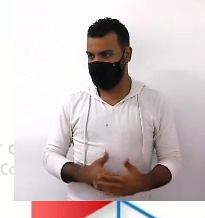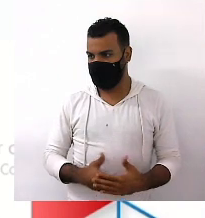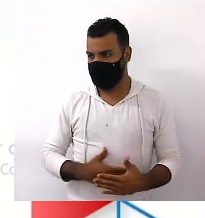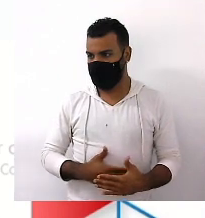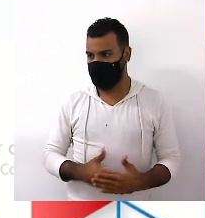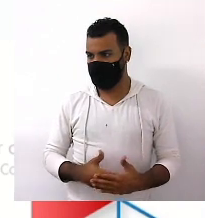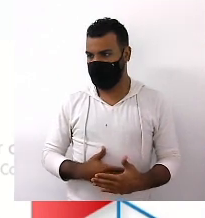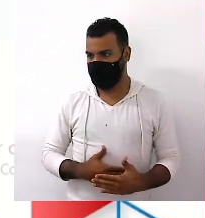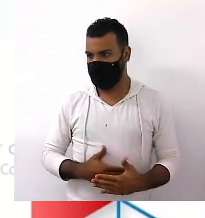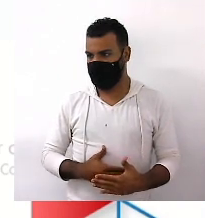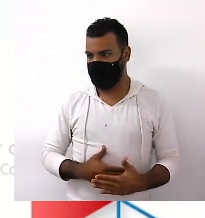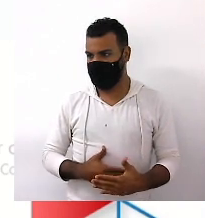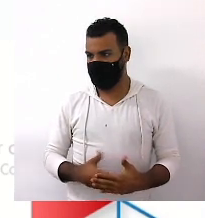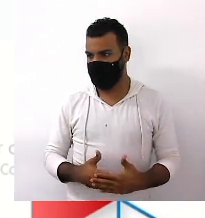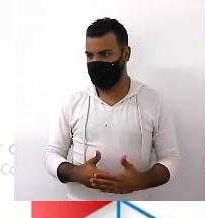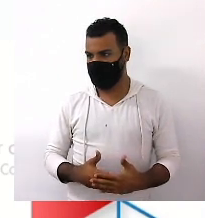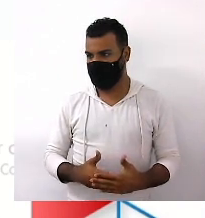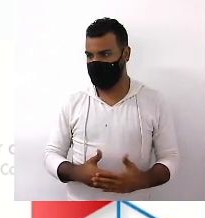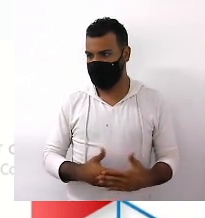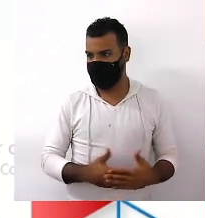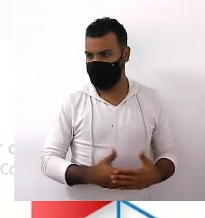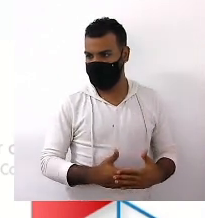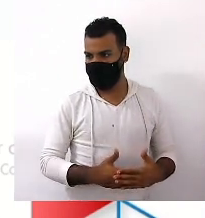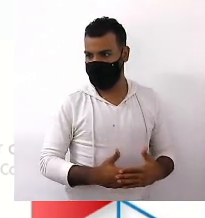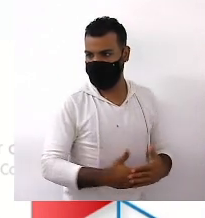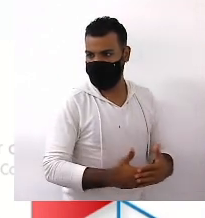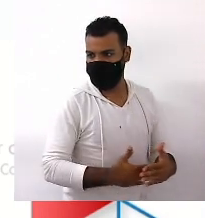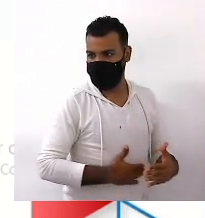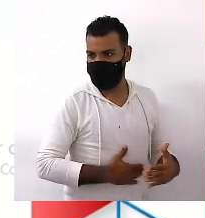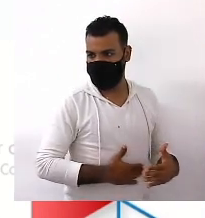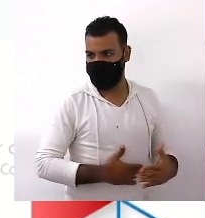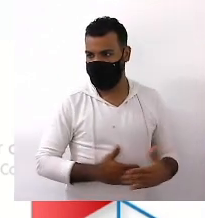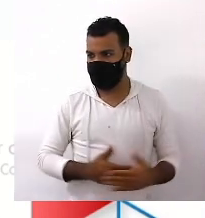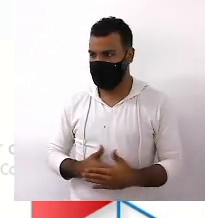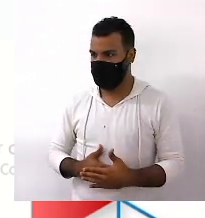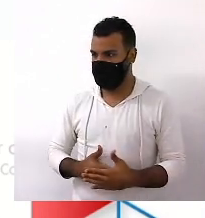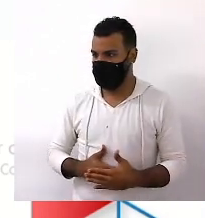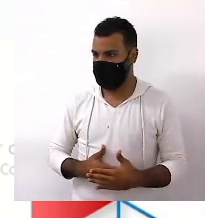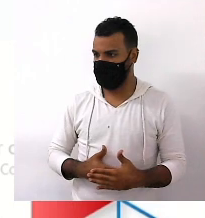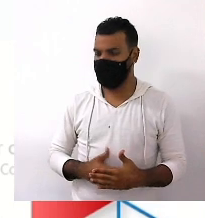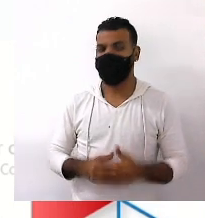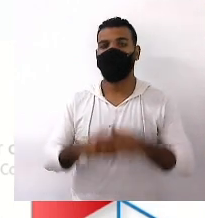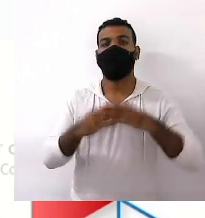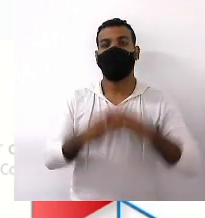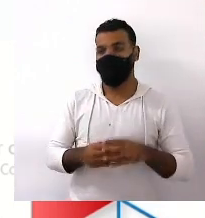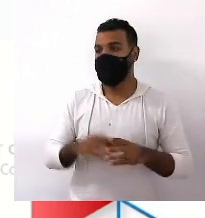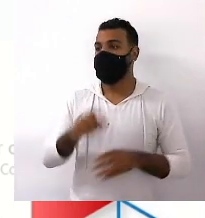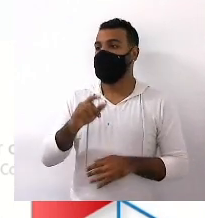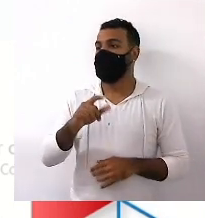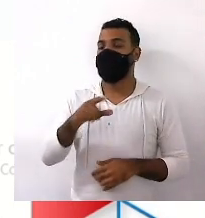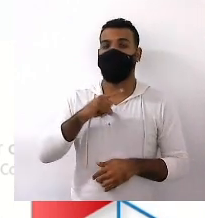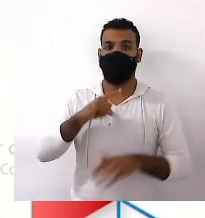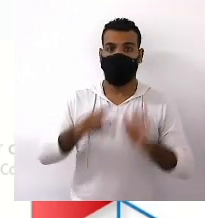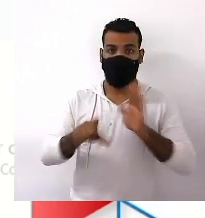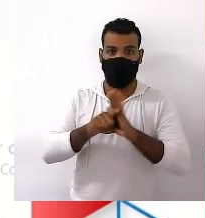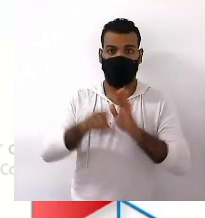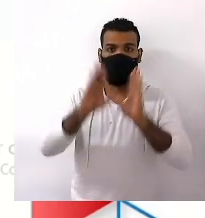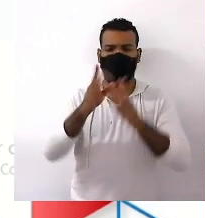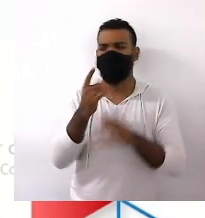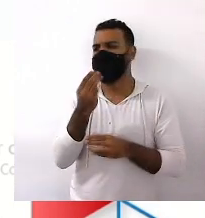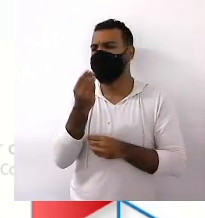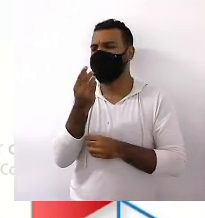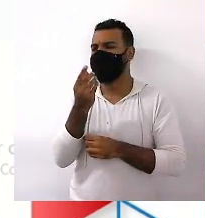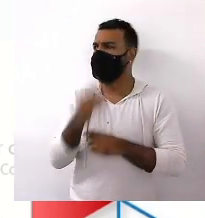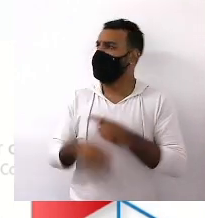Bom professor Agora eu entendo Que são leis Eu entendo Que esses textos Trabalham com leis Mas onde é Que eu encontro Onde esses